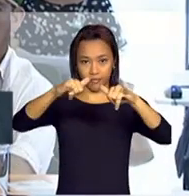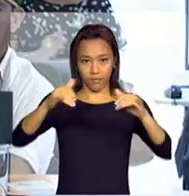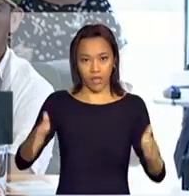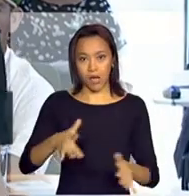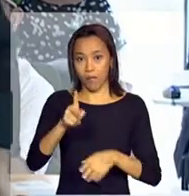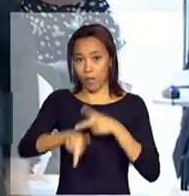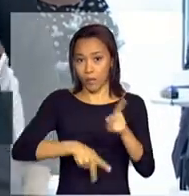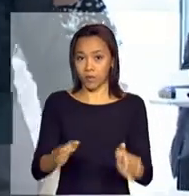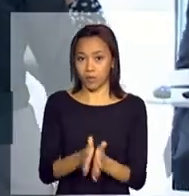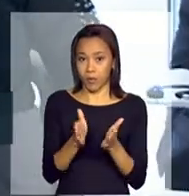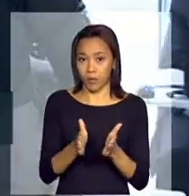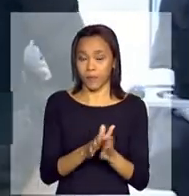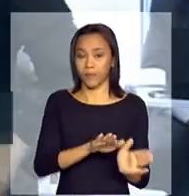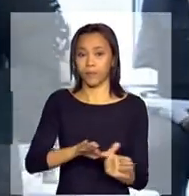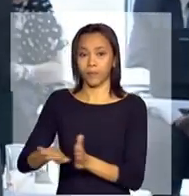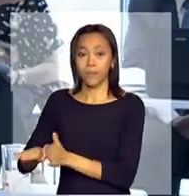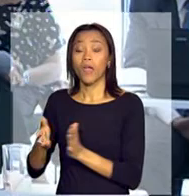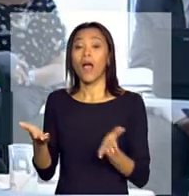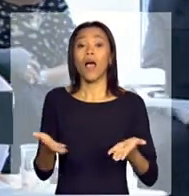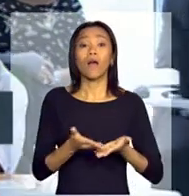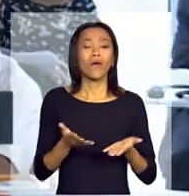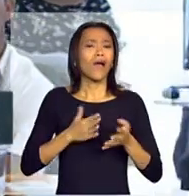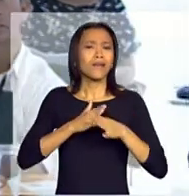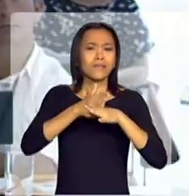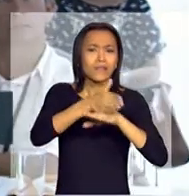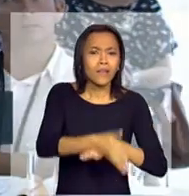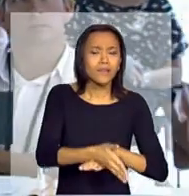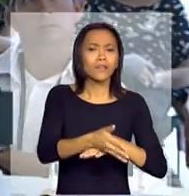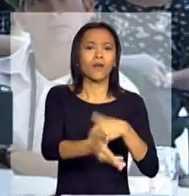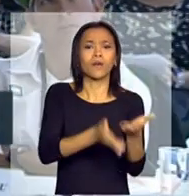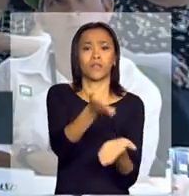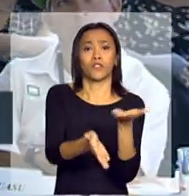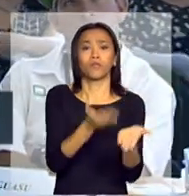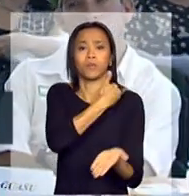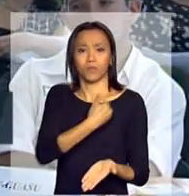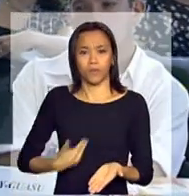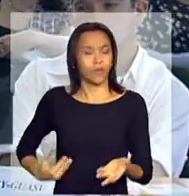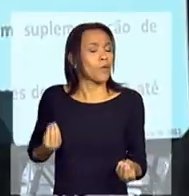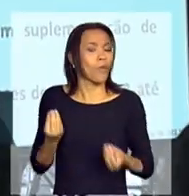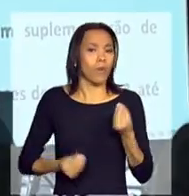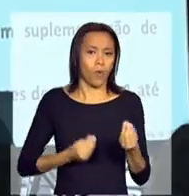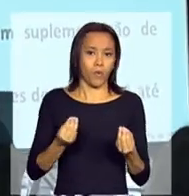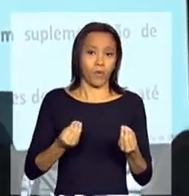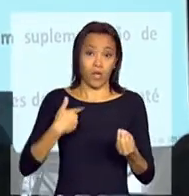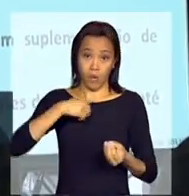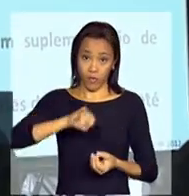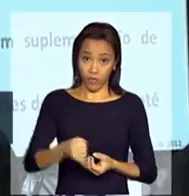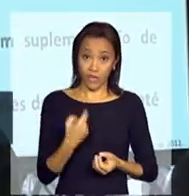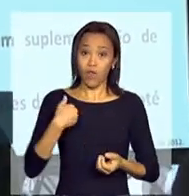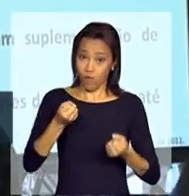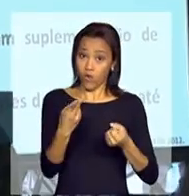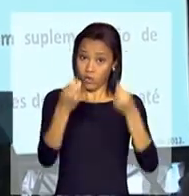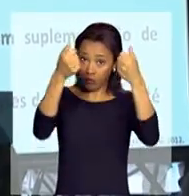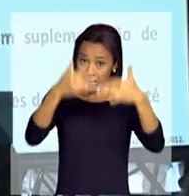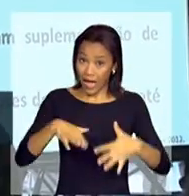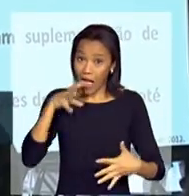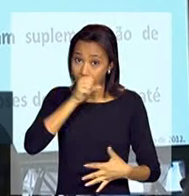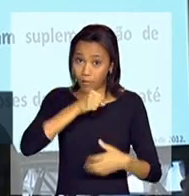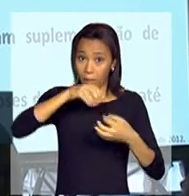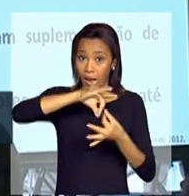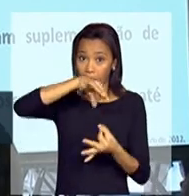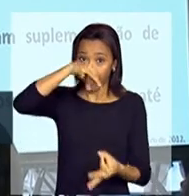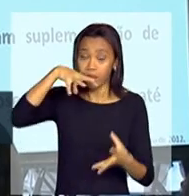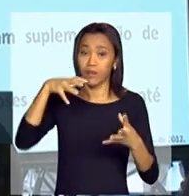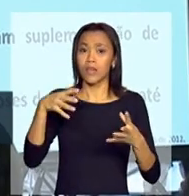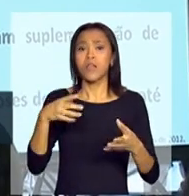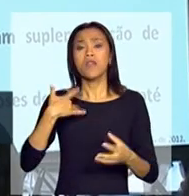acesso aos serviços públicos. Tem uma questão que eu queria também aproveitar, e aí eu vou detalhar mais rapidamente, porque